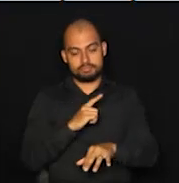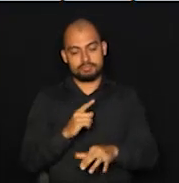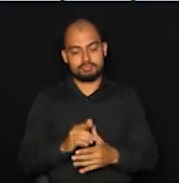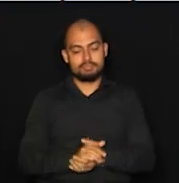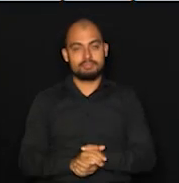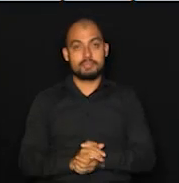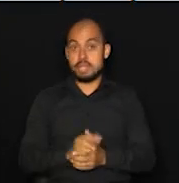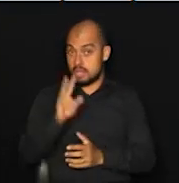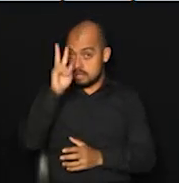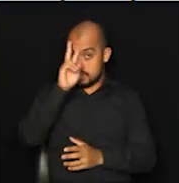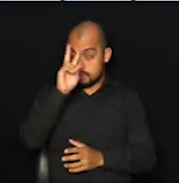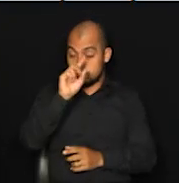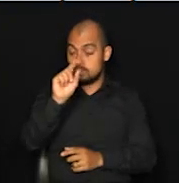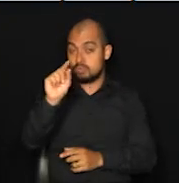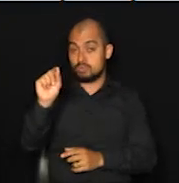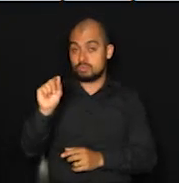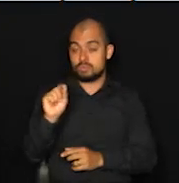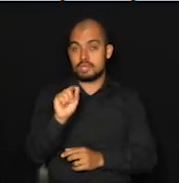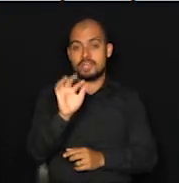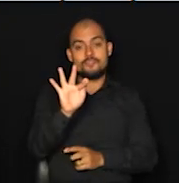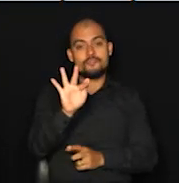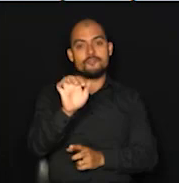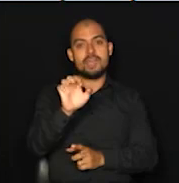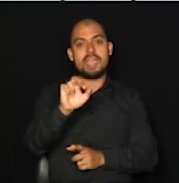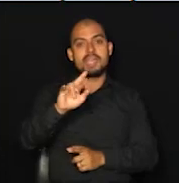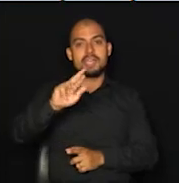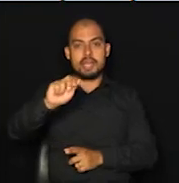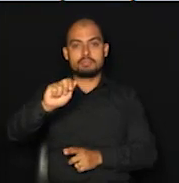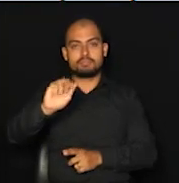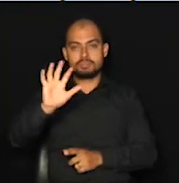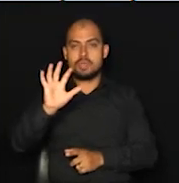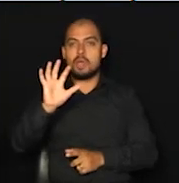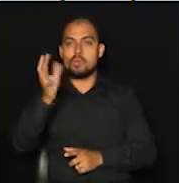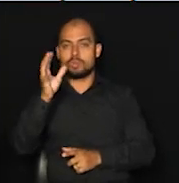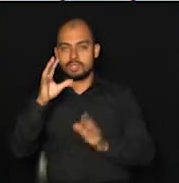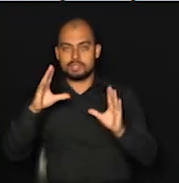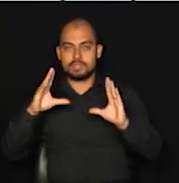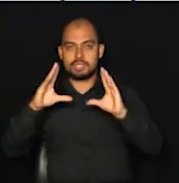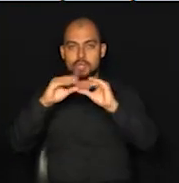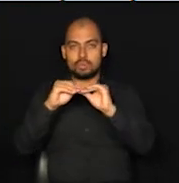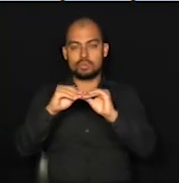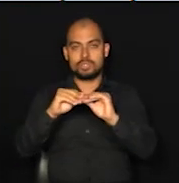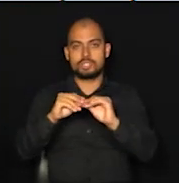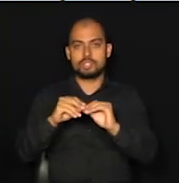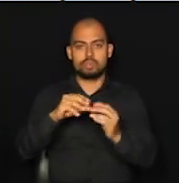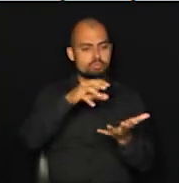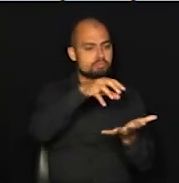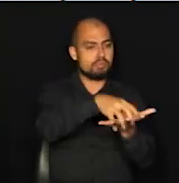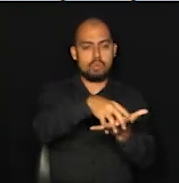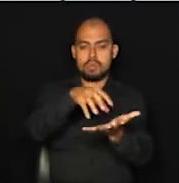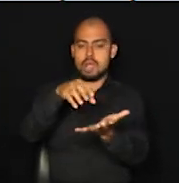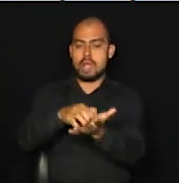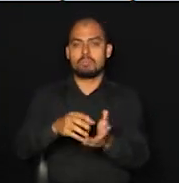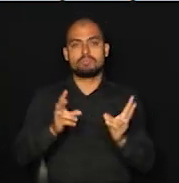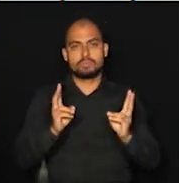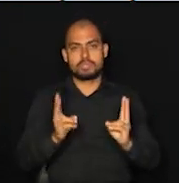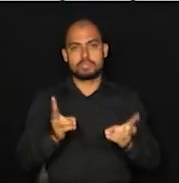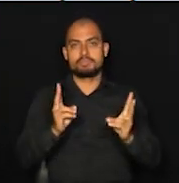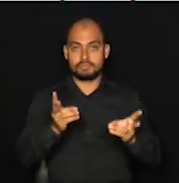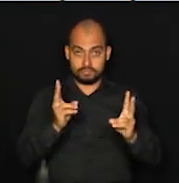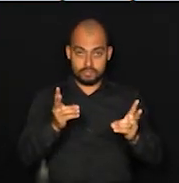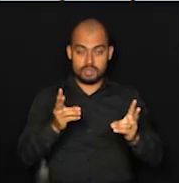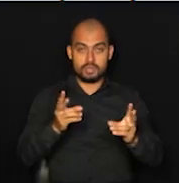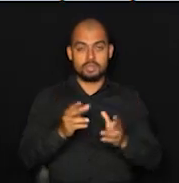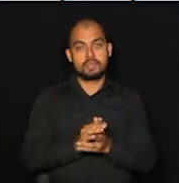Então, lembrando que as feiras noturnas, que acontecem geralmente nos mesmos locais onde aconteciam